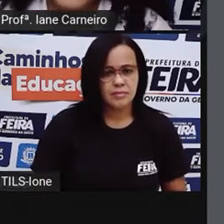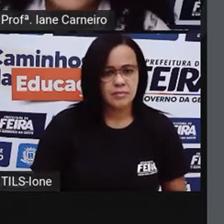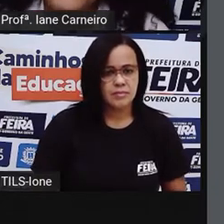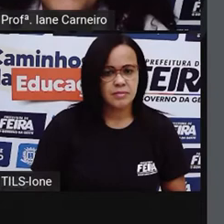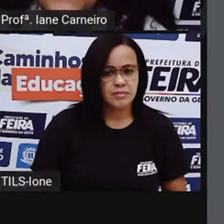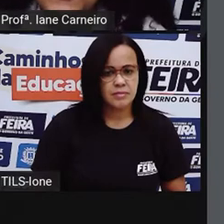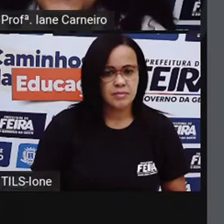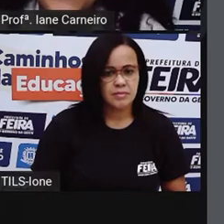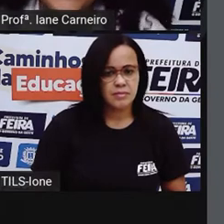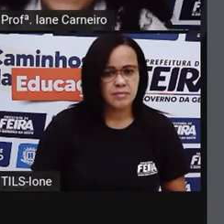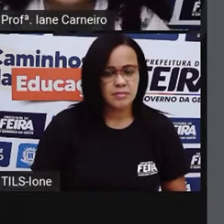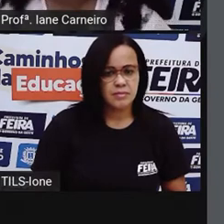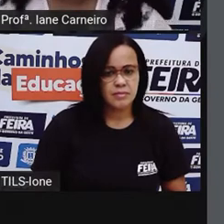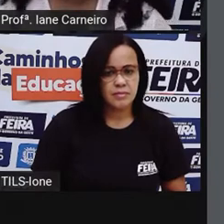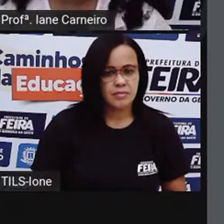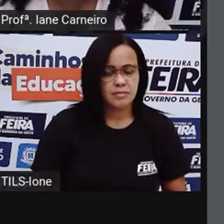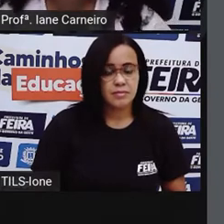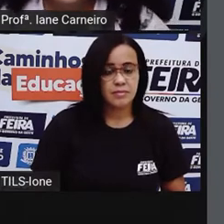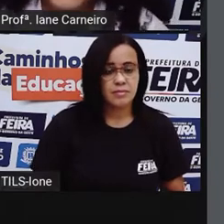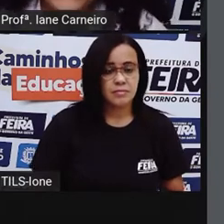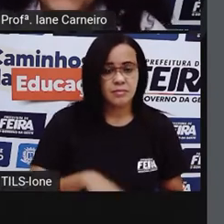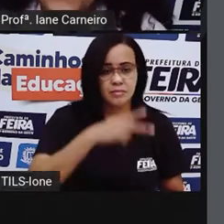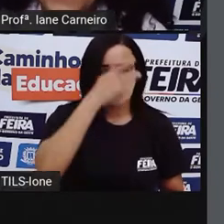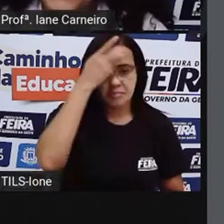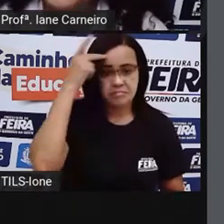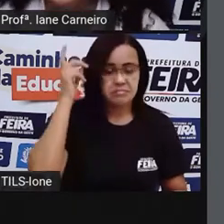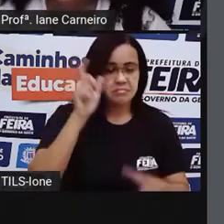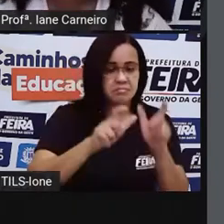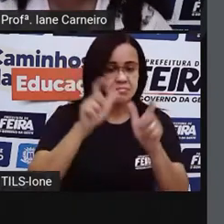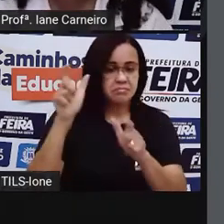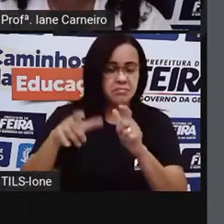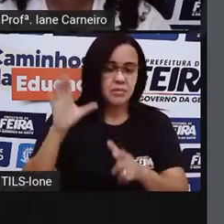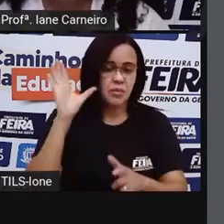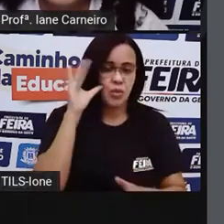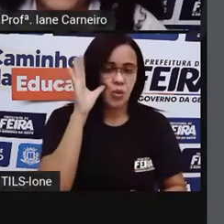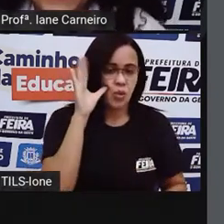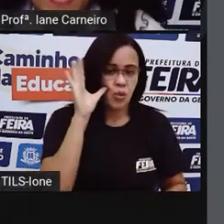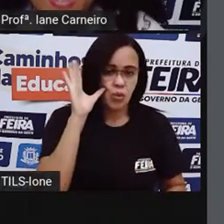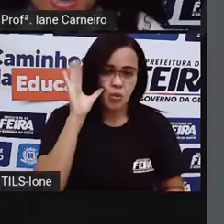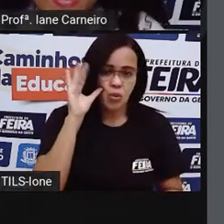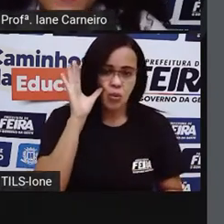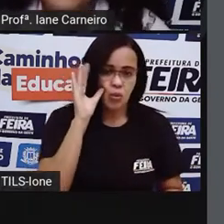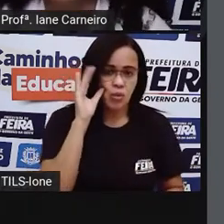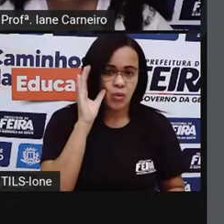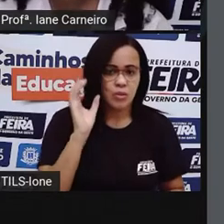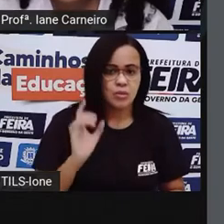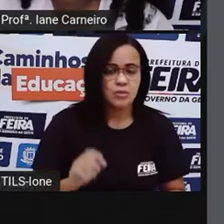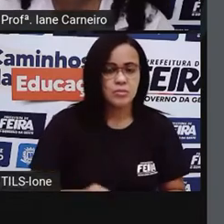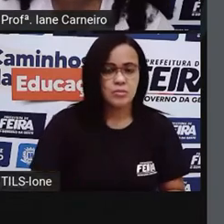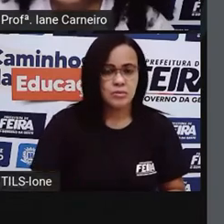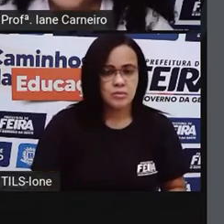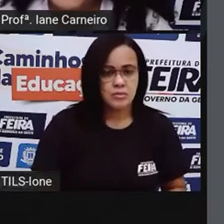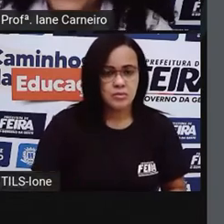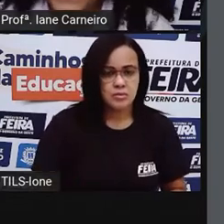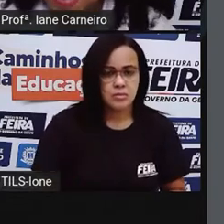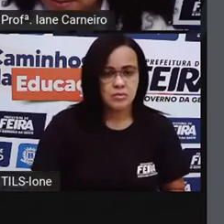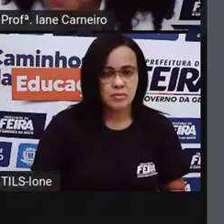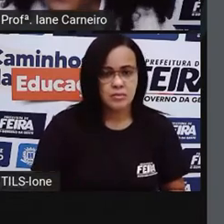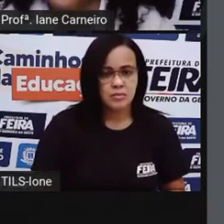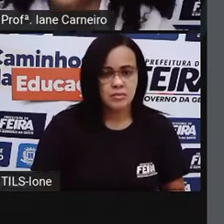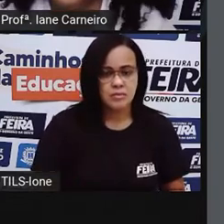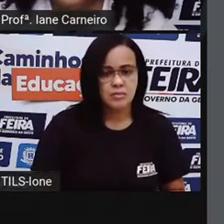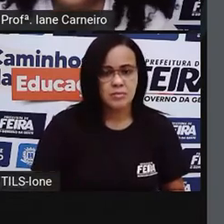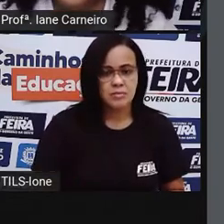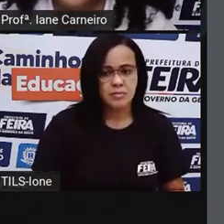Cheio de curiosidade, o povo deste país quis todo aprender a ler. Pra lá meteu o nariz.